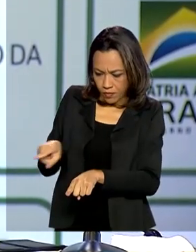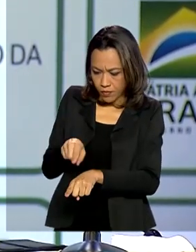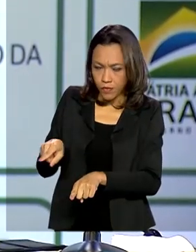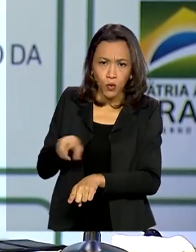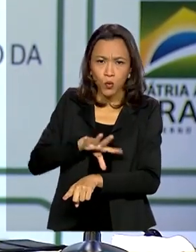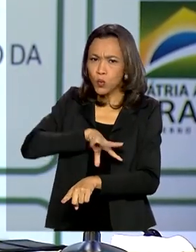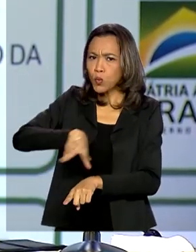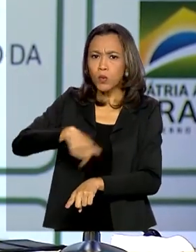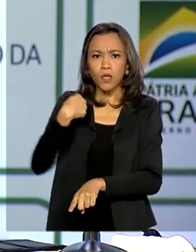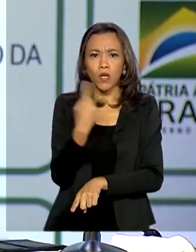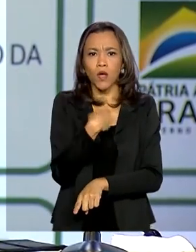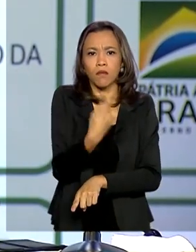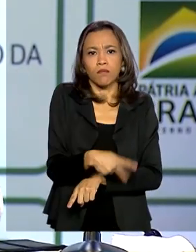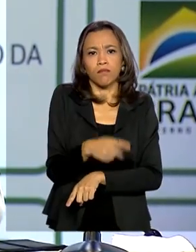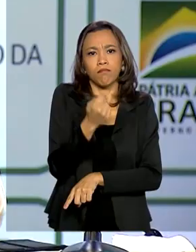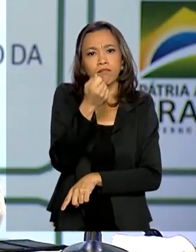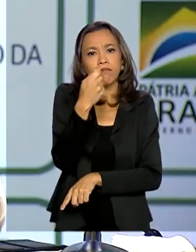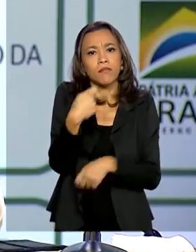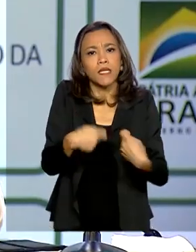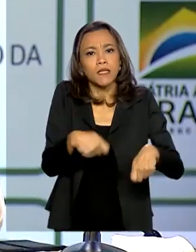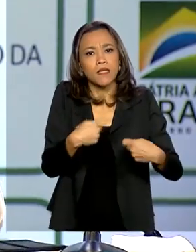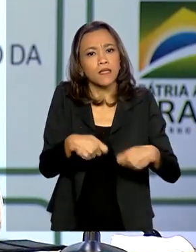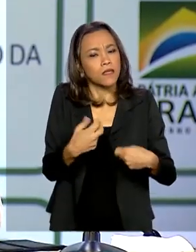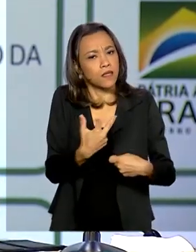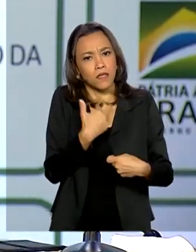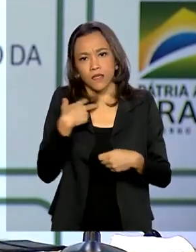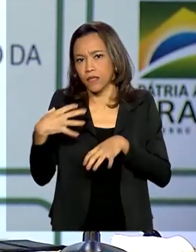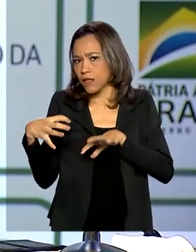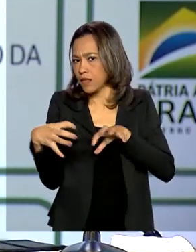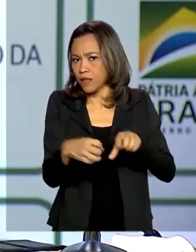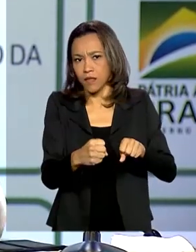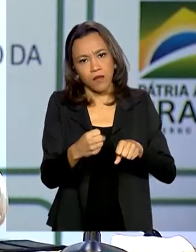aquilo que a gente precisa, nós estamos apreendendo para que não saia do país. de brigadeiro da 4